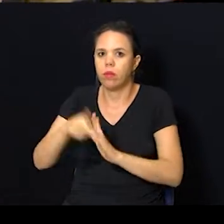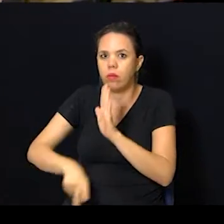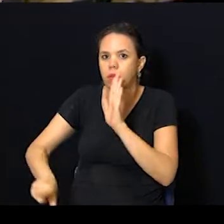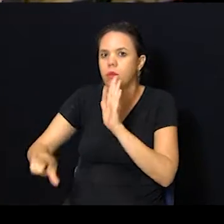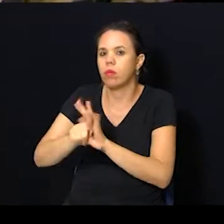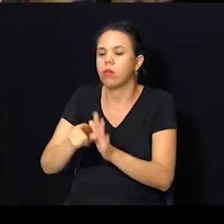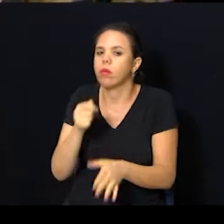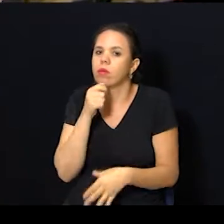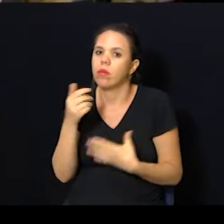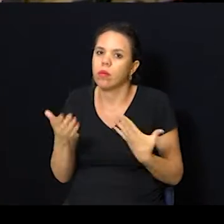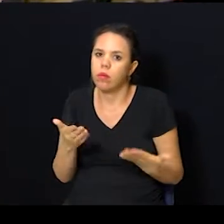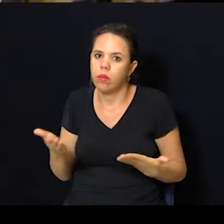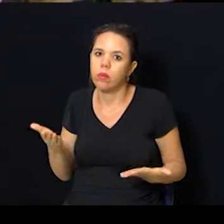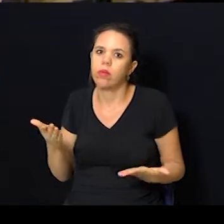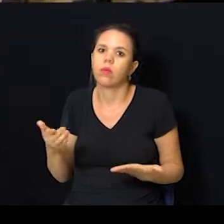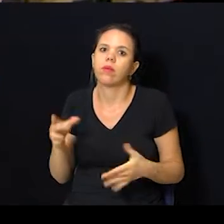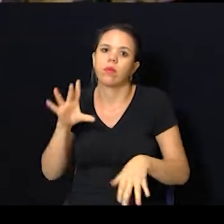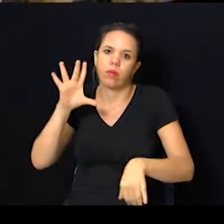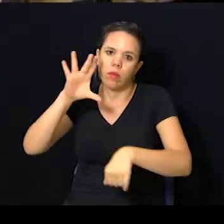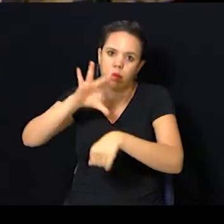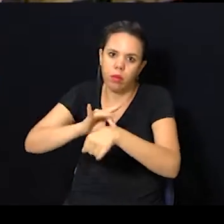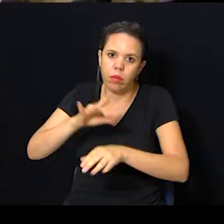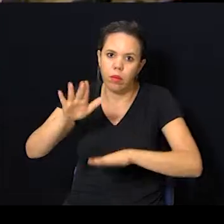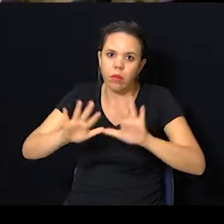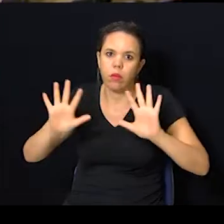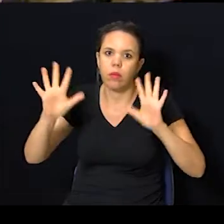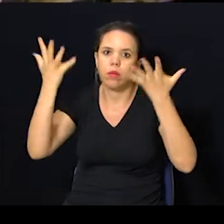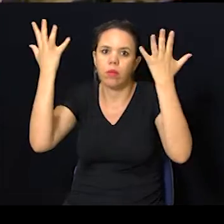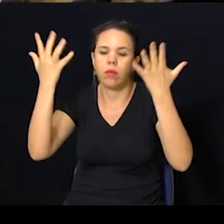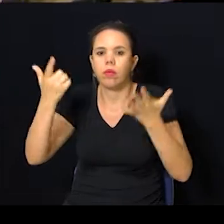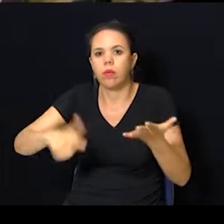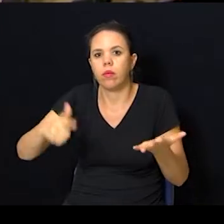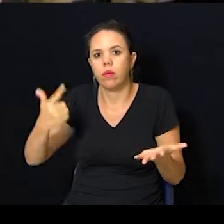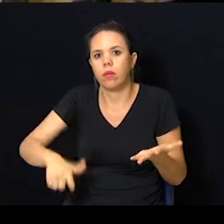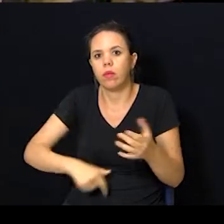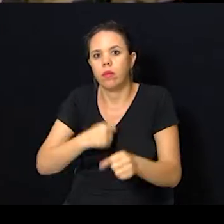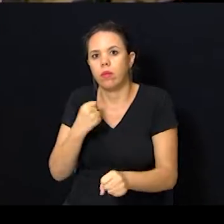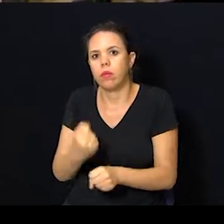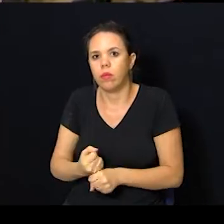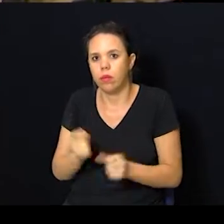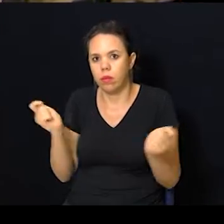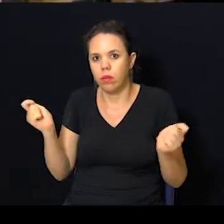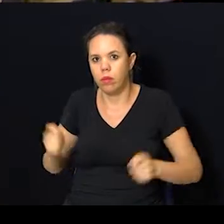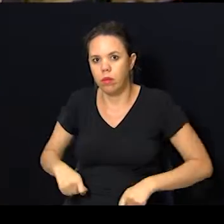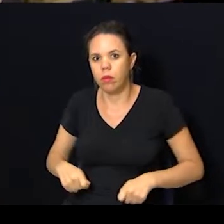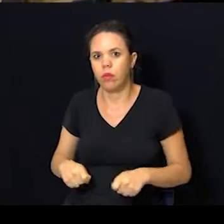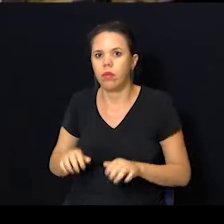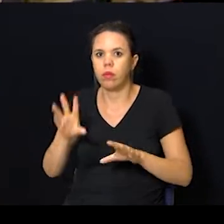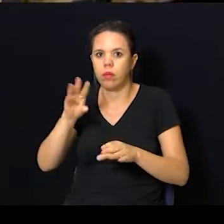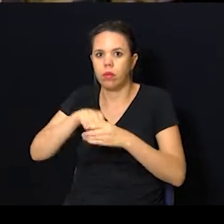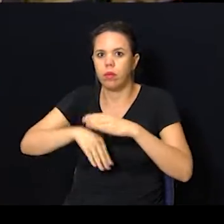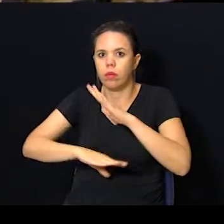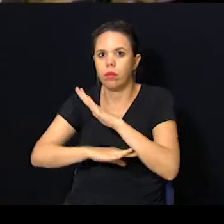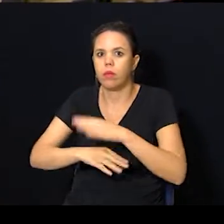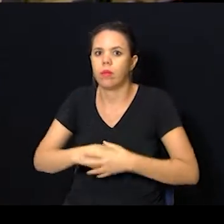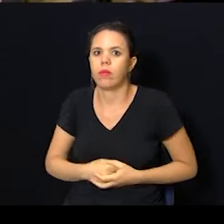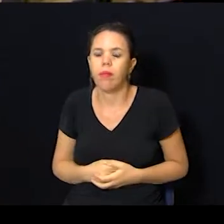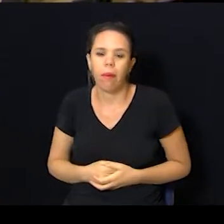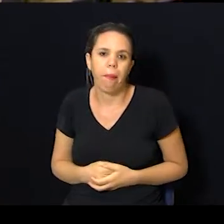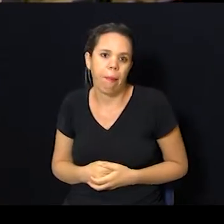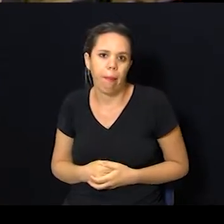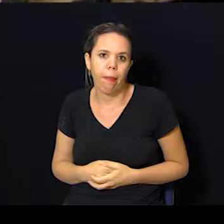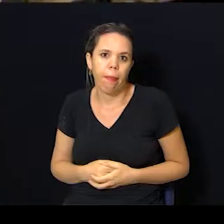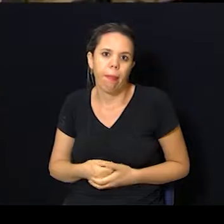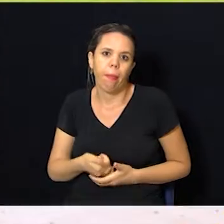algo diferente do que um projeto de lei, por exemplo. Ele assegura que determinado evento se repita todos os anos, mas